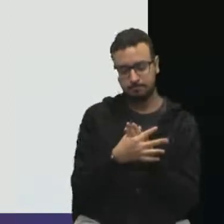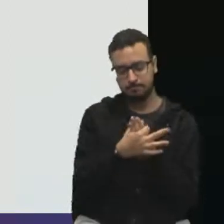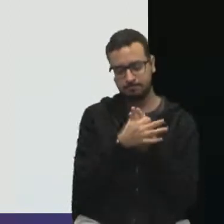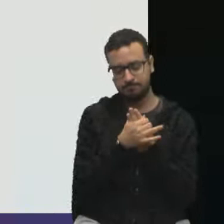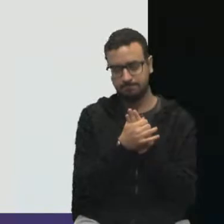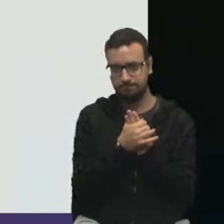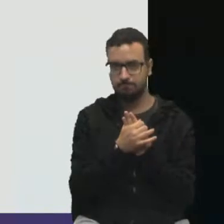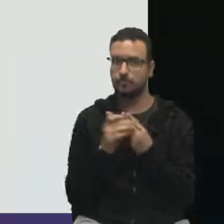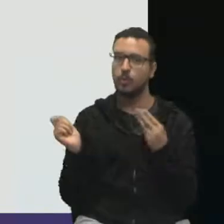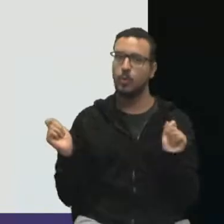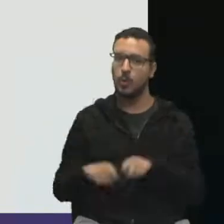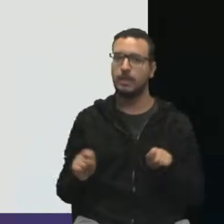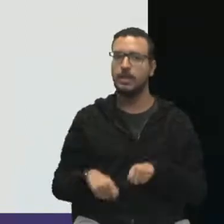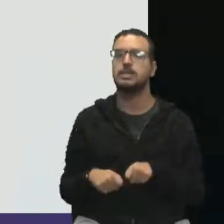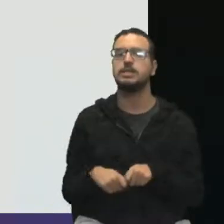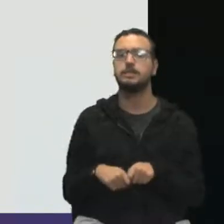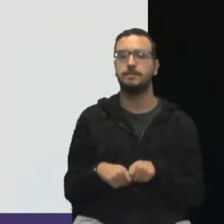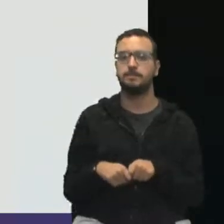então, de competência.